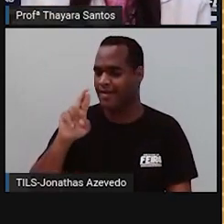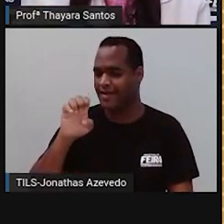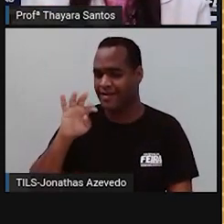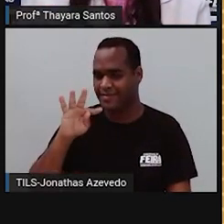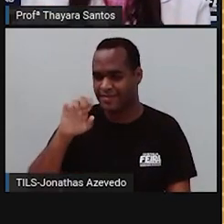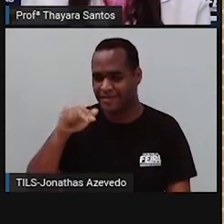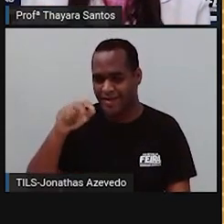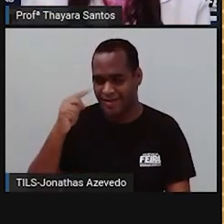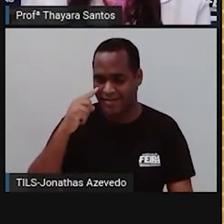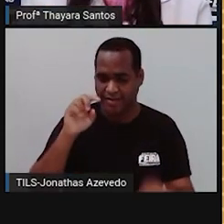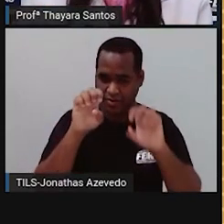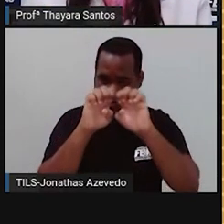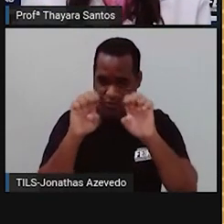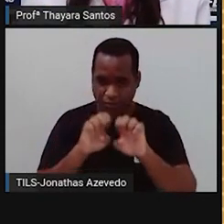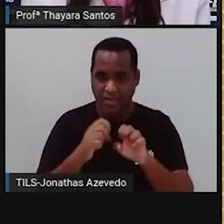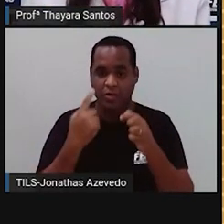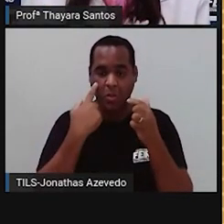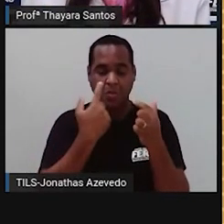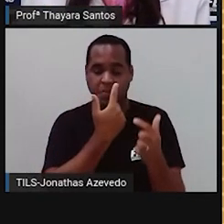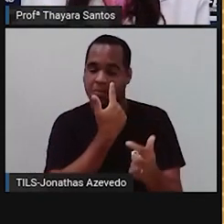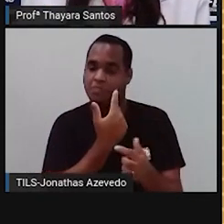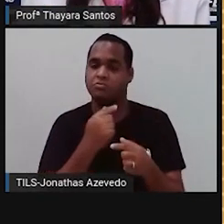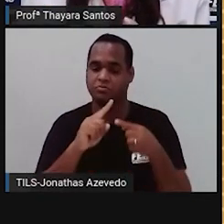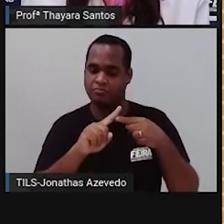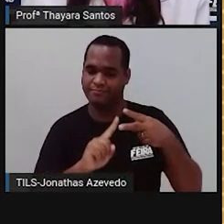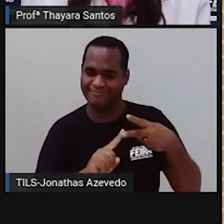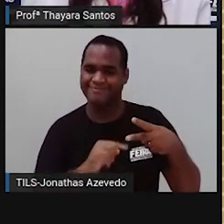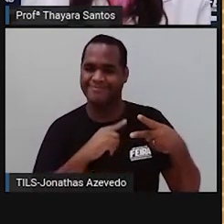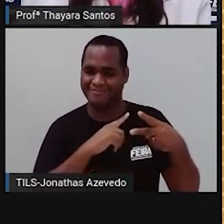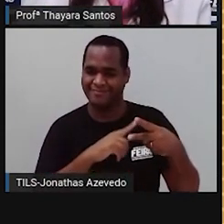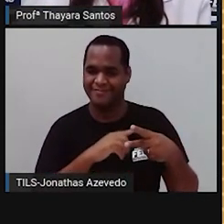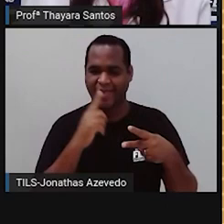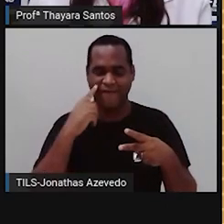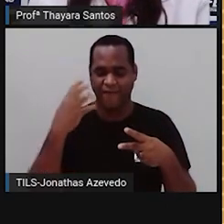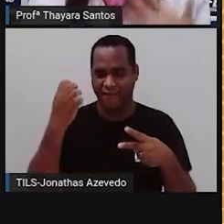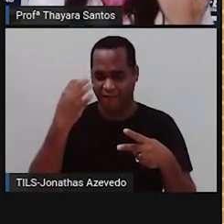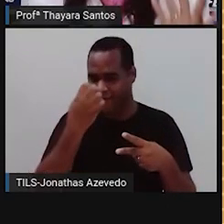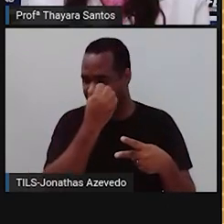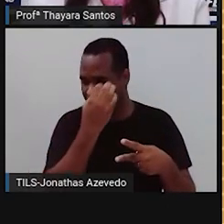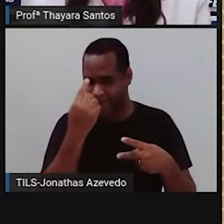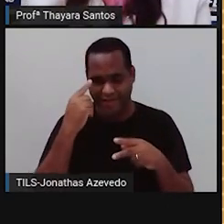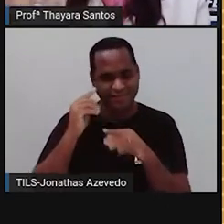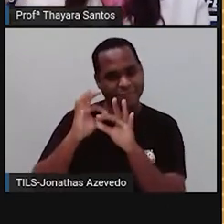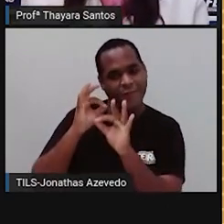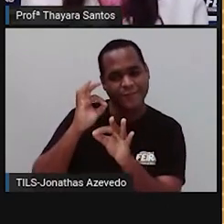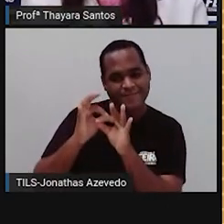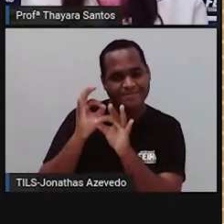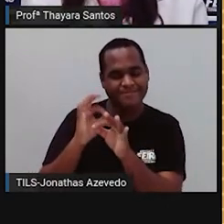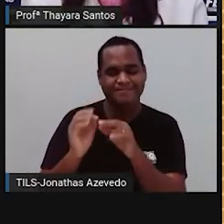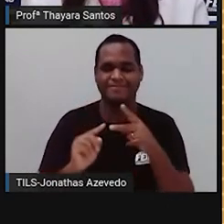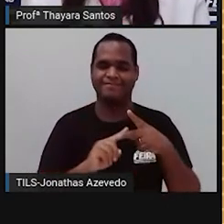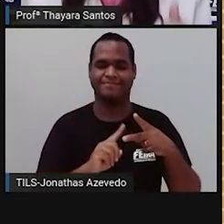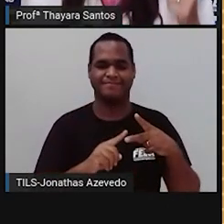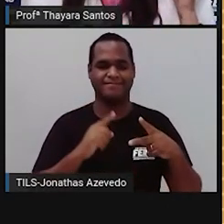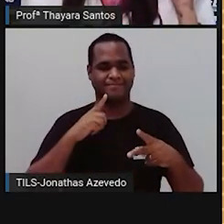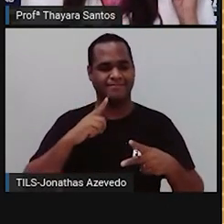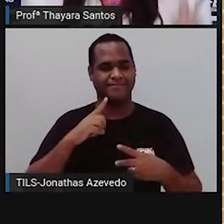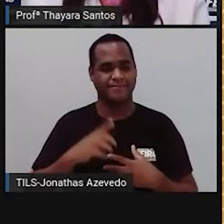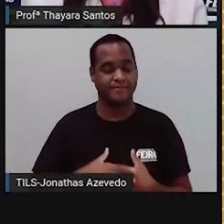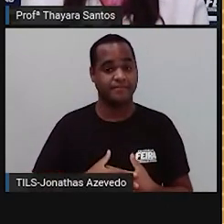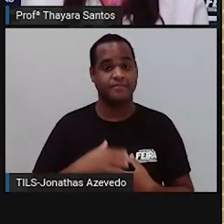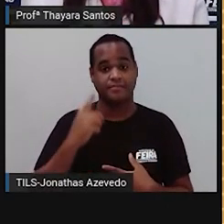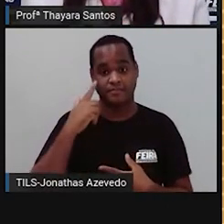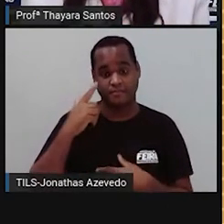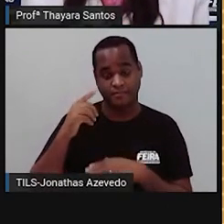das estruturas do nosso olho, a gente tem duas células que são fotorreceptoras. São os cones e os bastonetes. Os